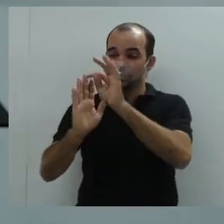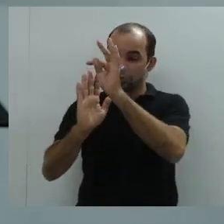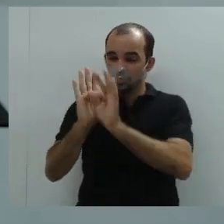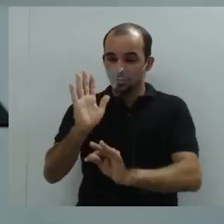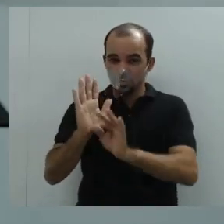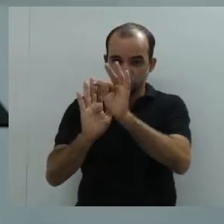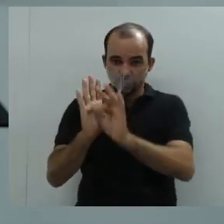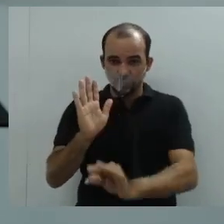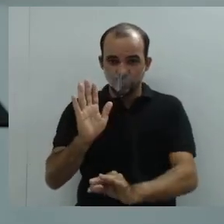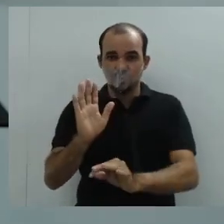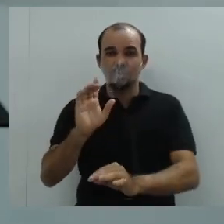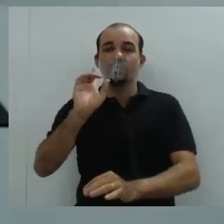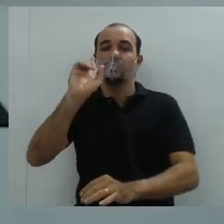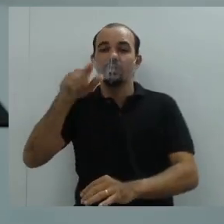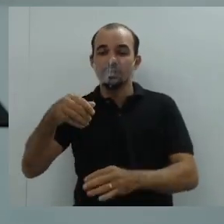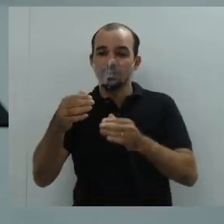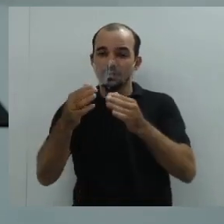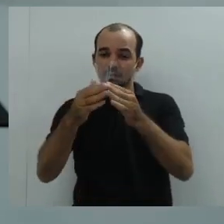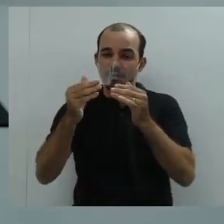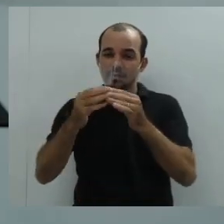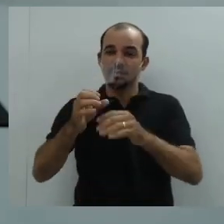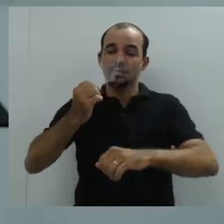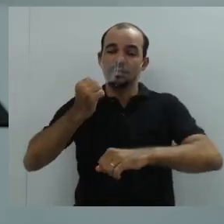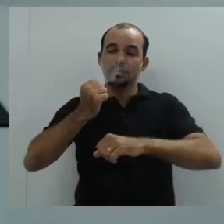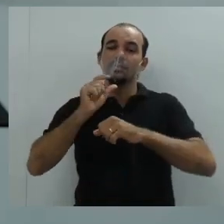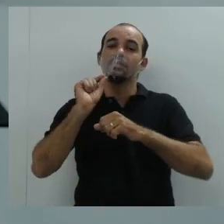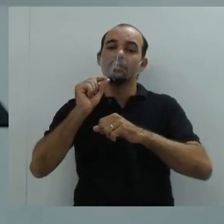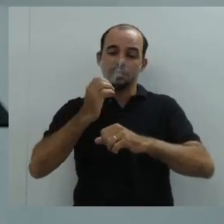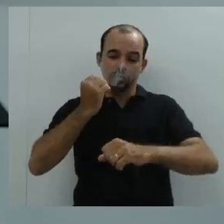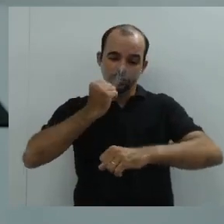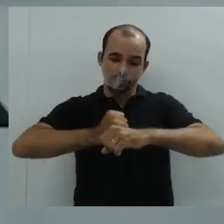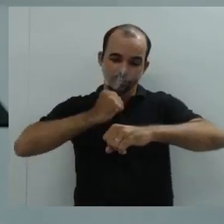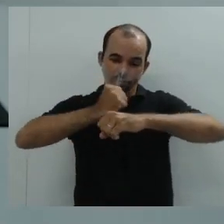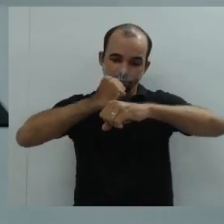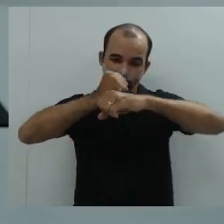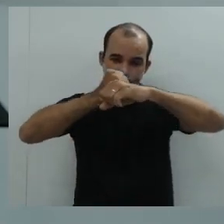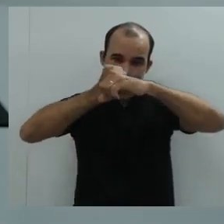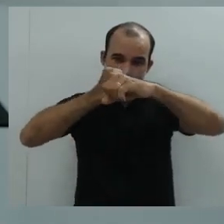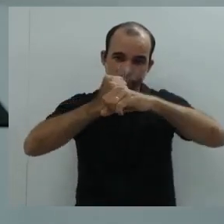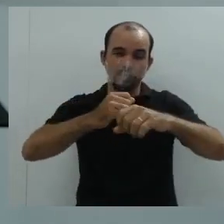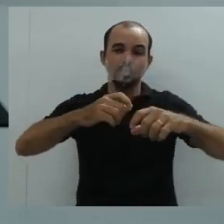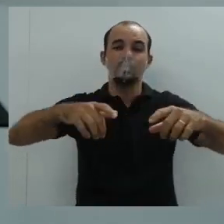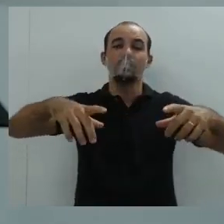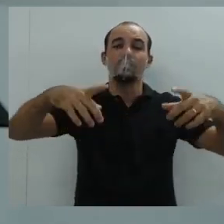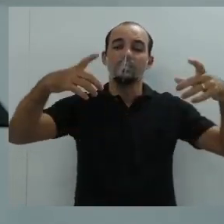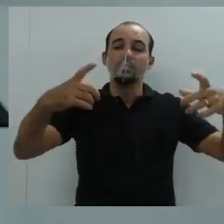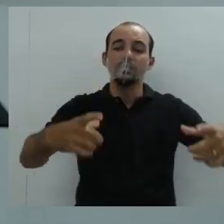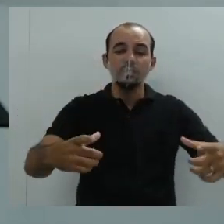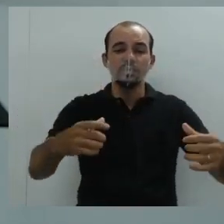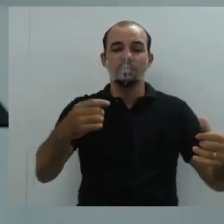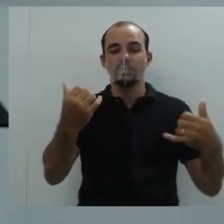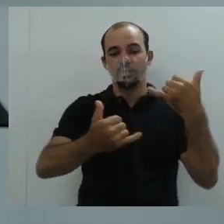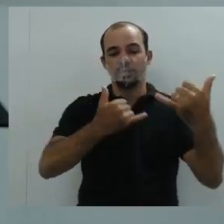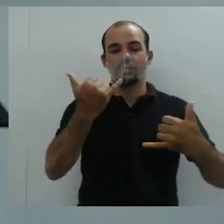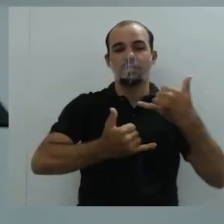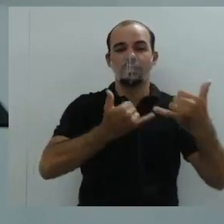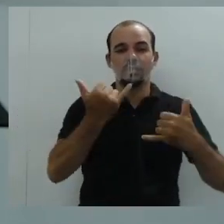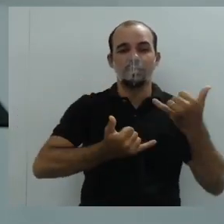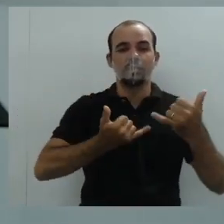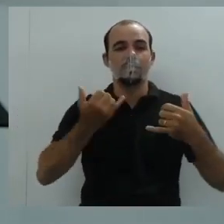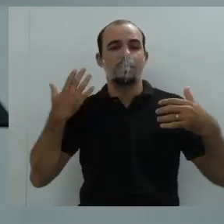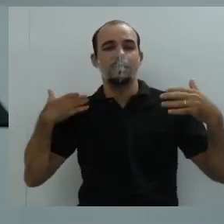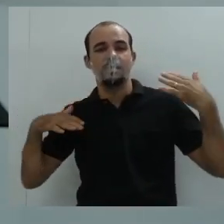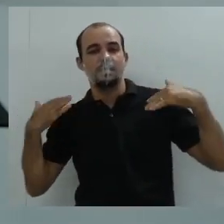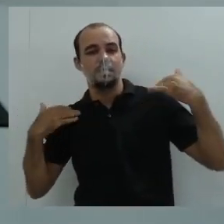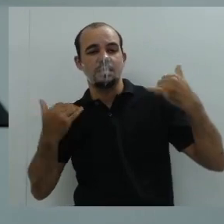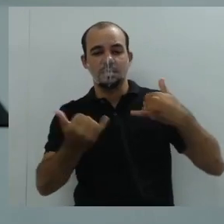Então, já tenha em mente qual é a solicitação que irei fazer. E depois disso eu vou para a justificativa. Tudo